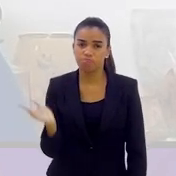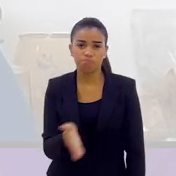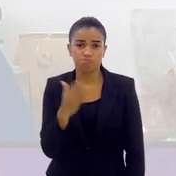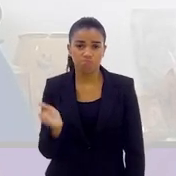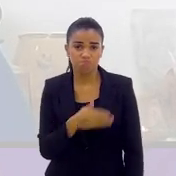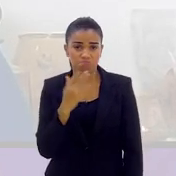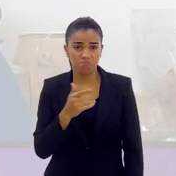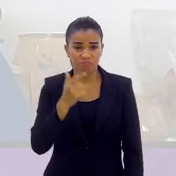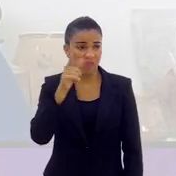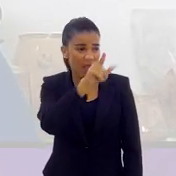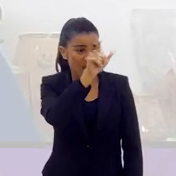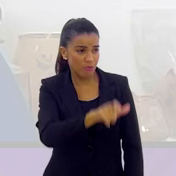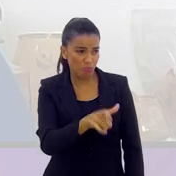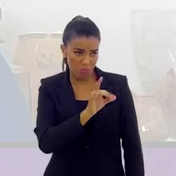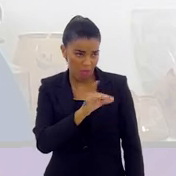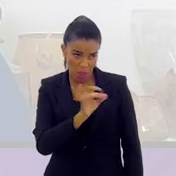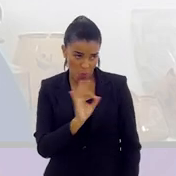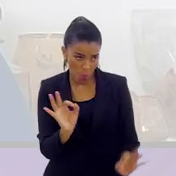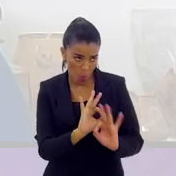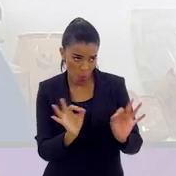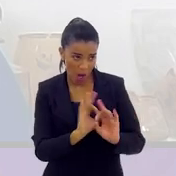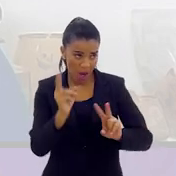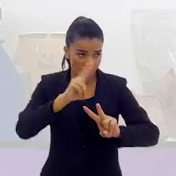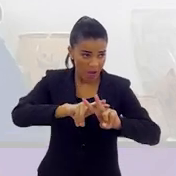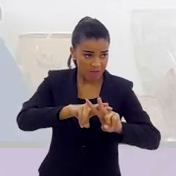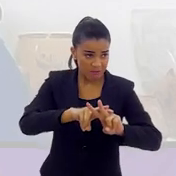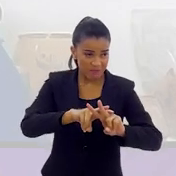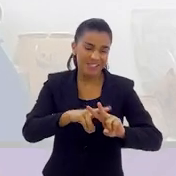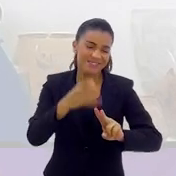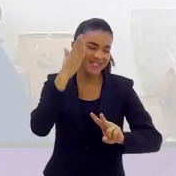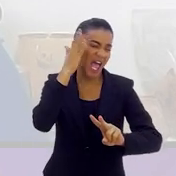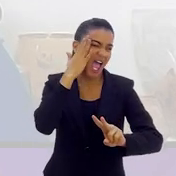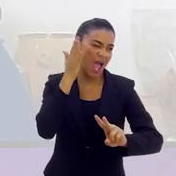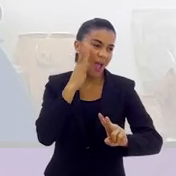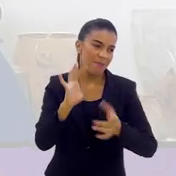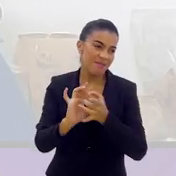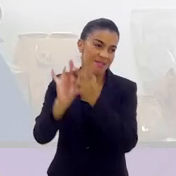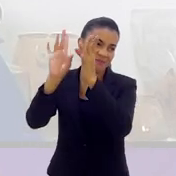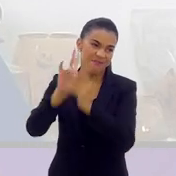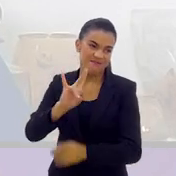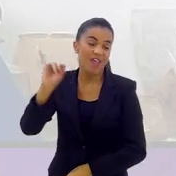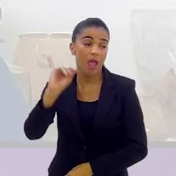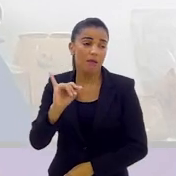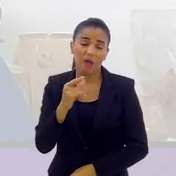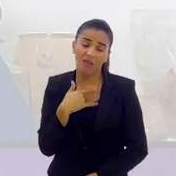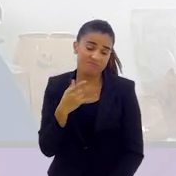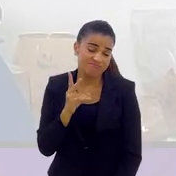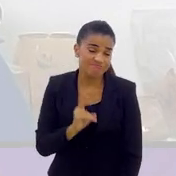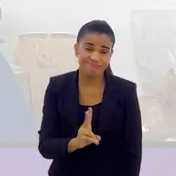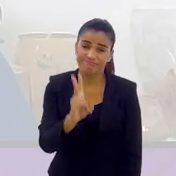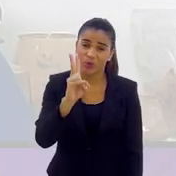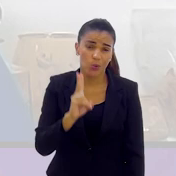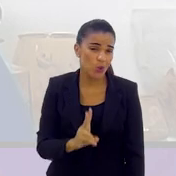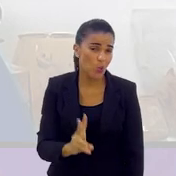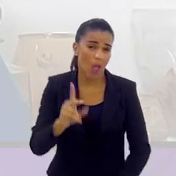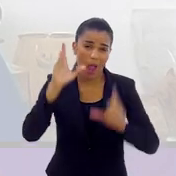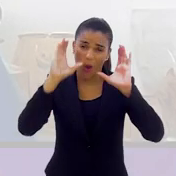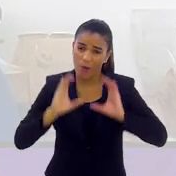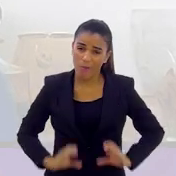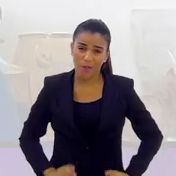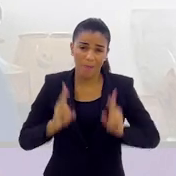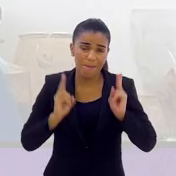se você não tem medo de ir para a cadeia, você sabe que você vai sair, você vai continuar fazendo a mesma coisa. Infelizmente,